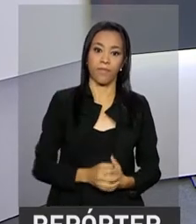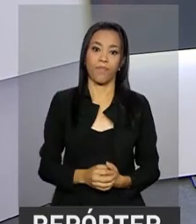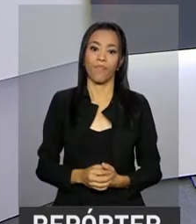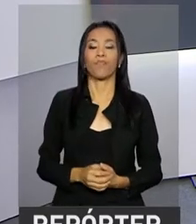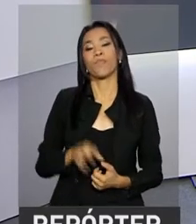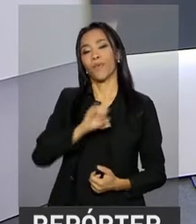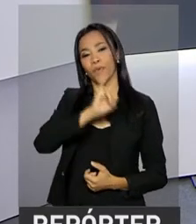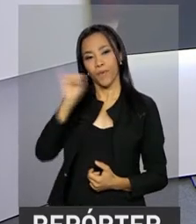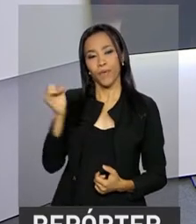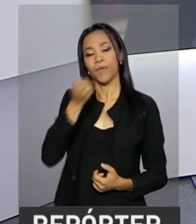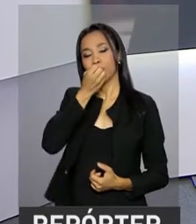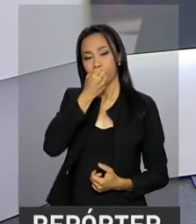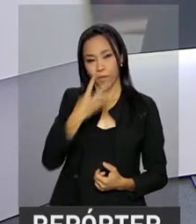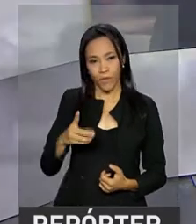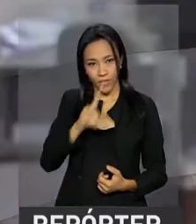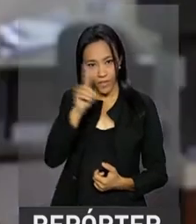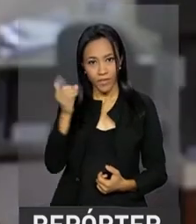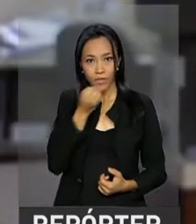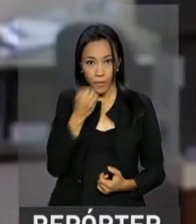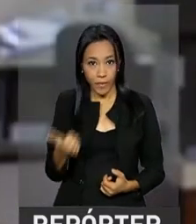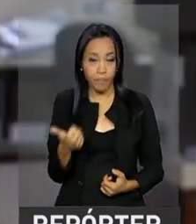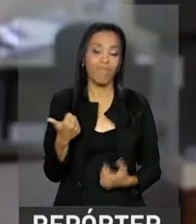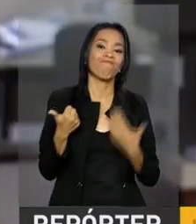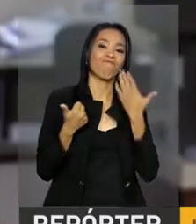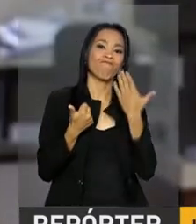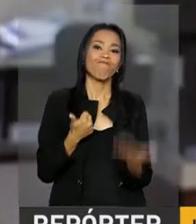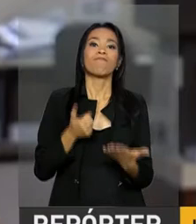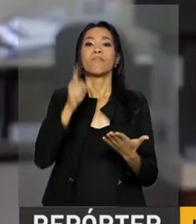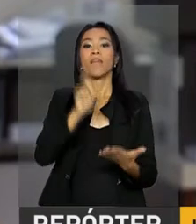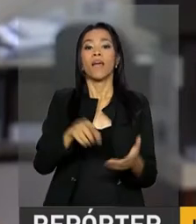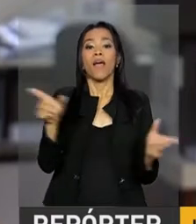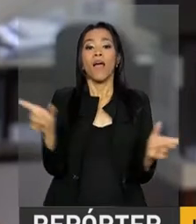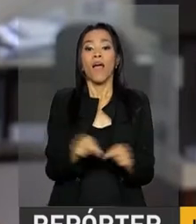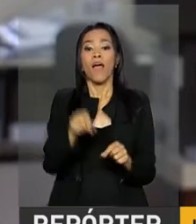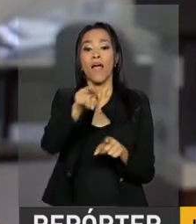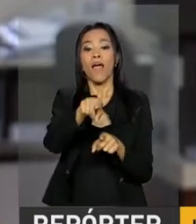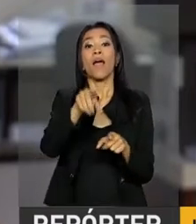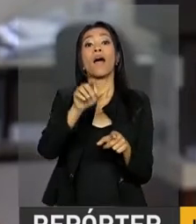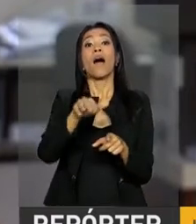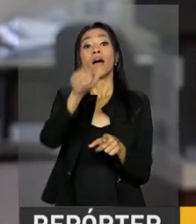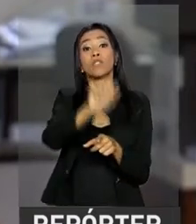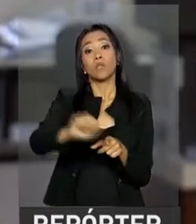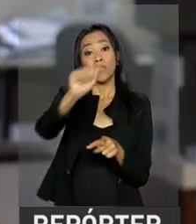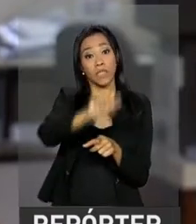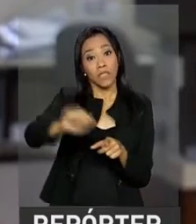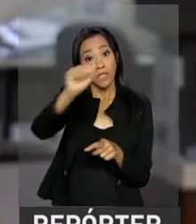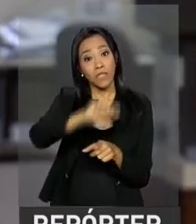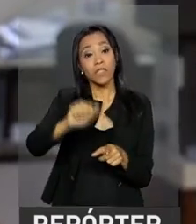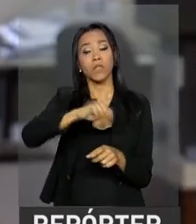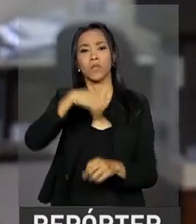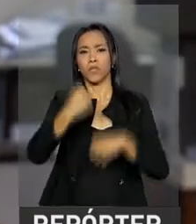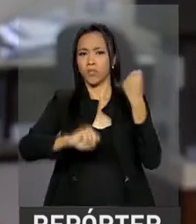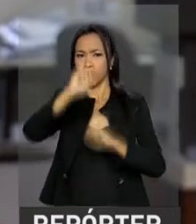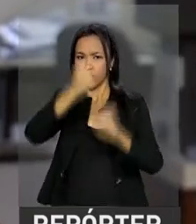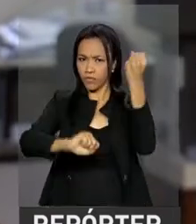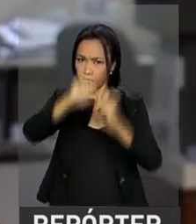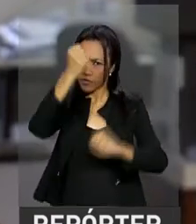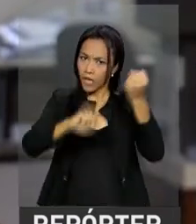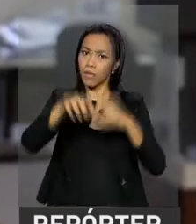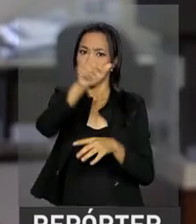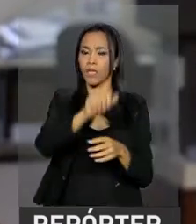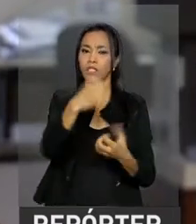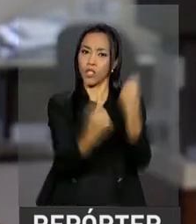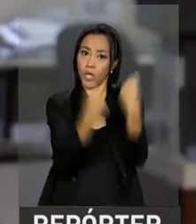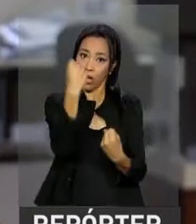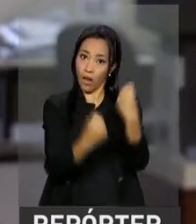Olá, bom dia, Leandro. Tudo bem? Olha só, o levantamento é da Anfave, Associação Nacional dos Fabricantes de Veículos Automotores, que mostra que a produção de